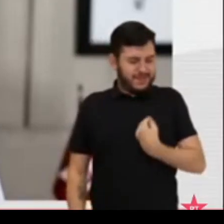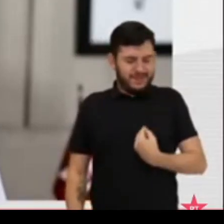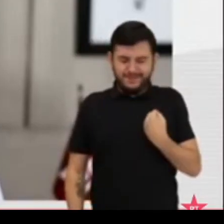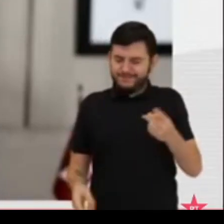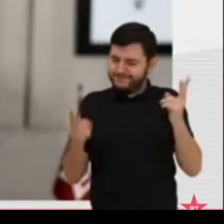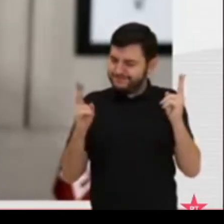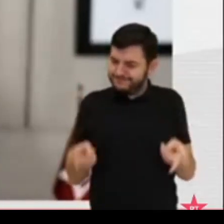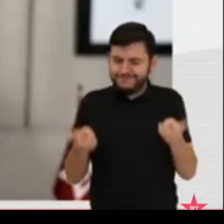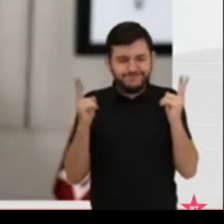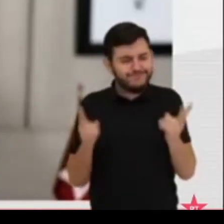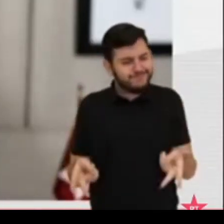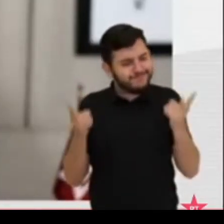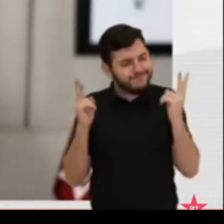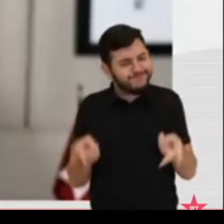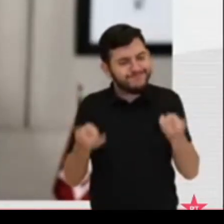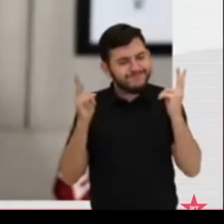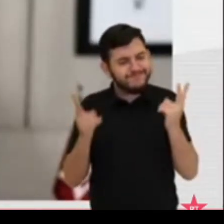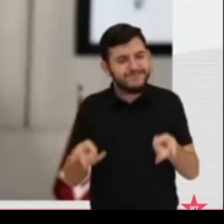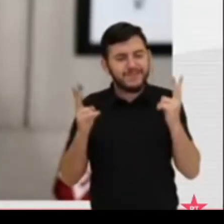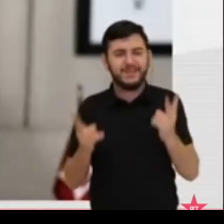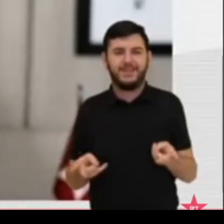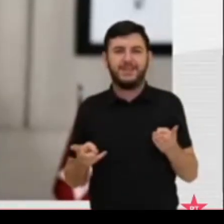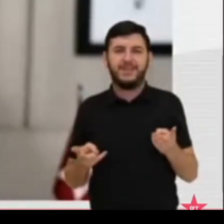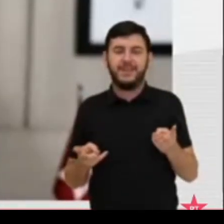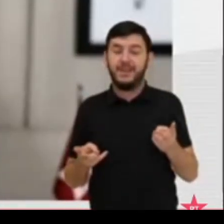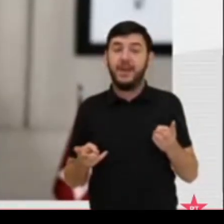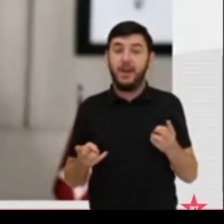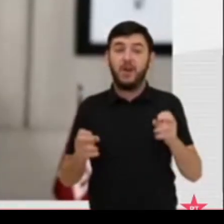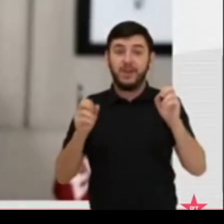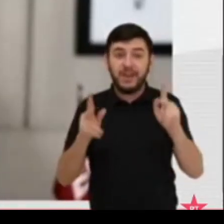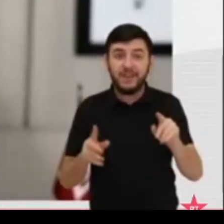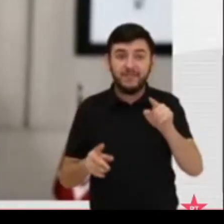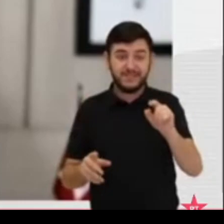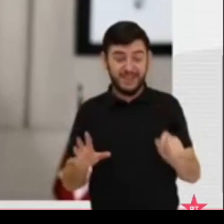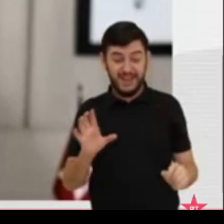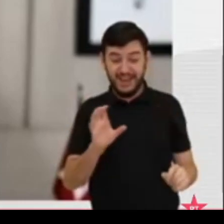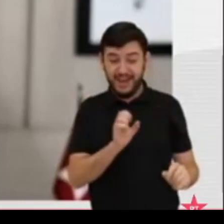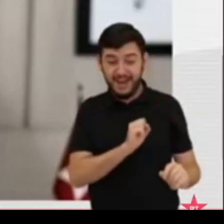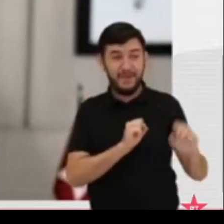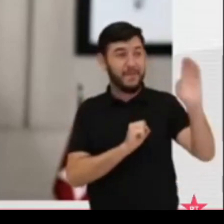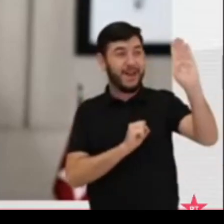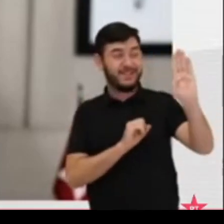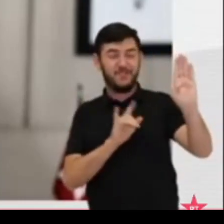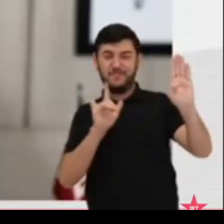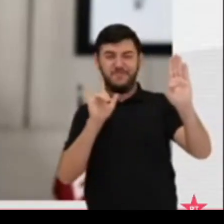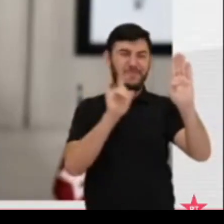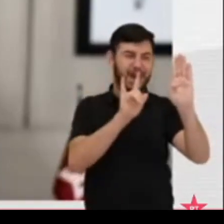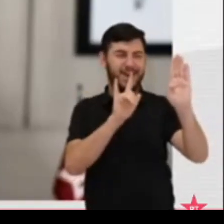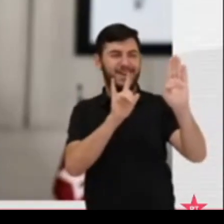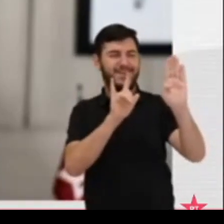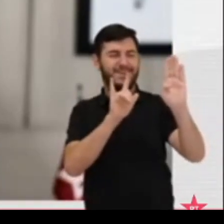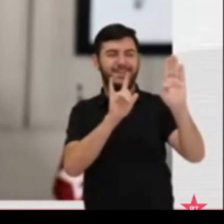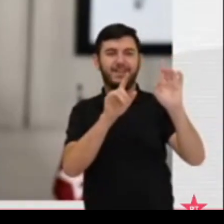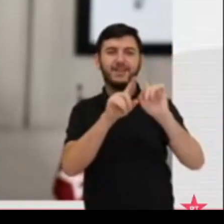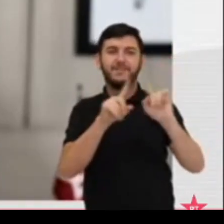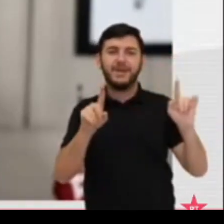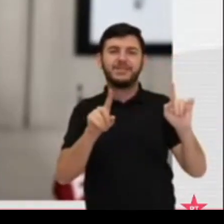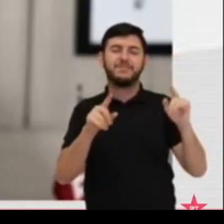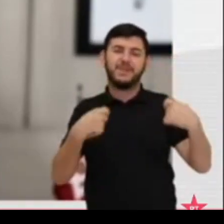fosse preciso ir embora deste país que ama de paixão. Mas você nunca nos deixou de verdade.